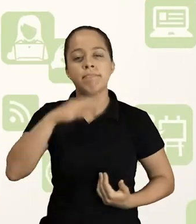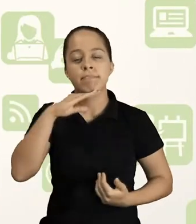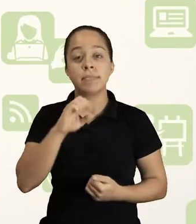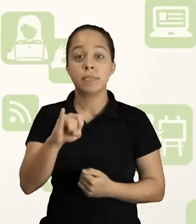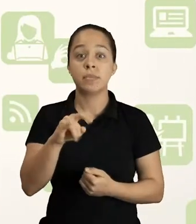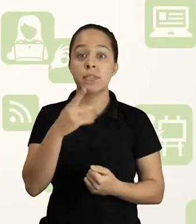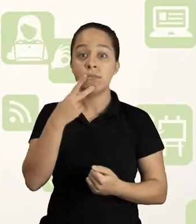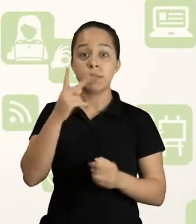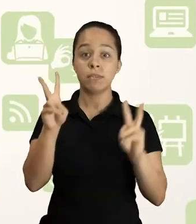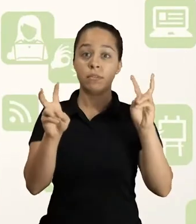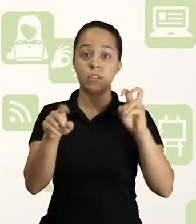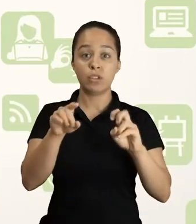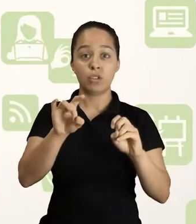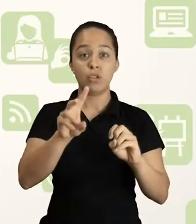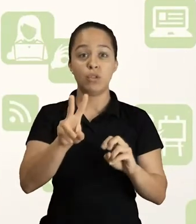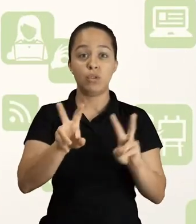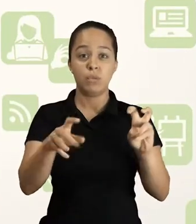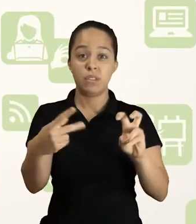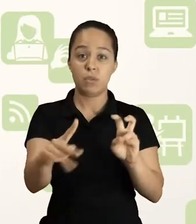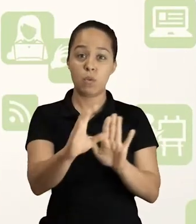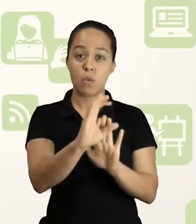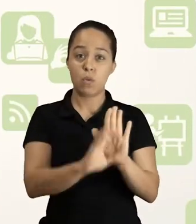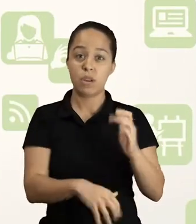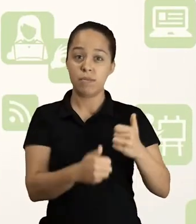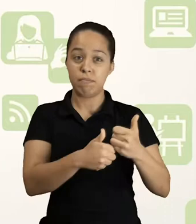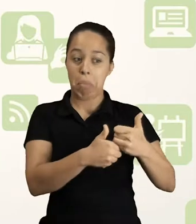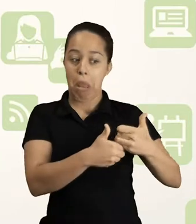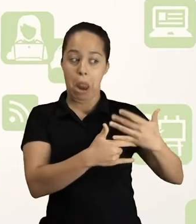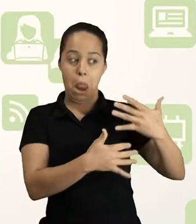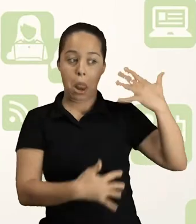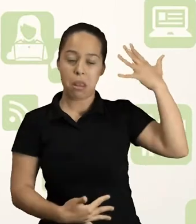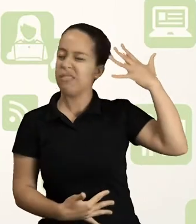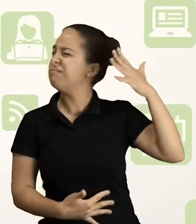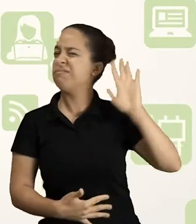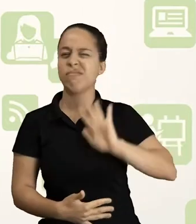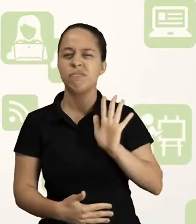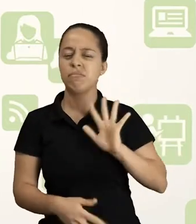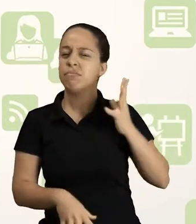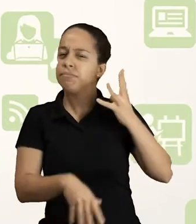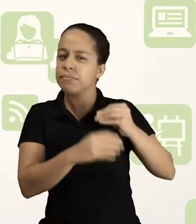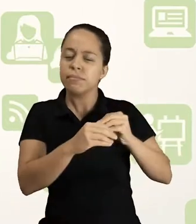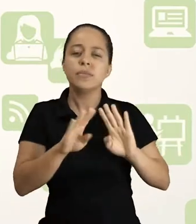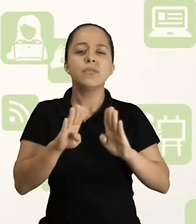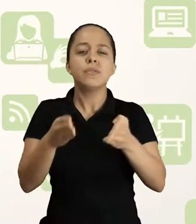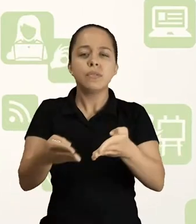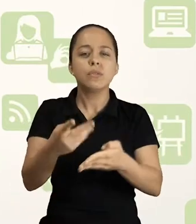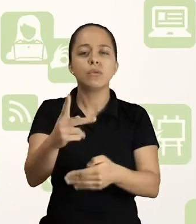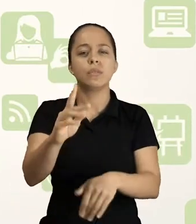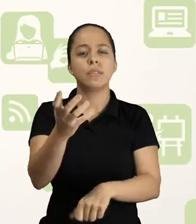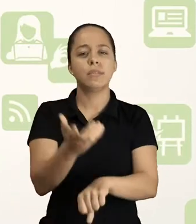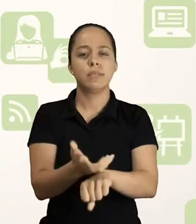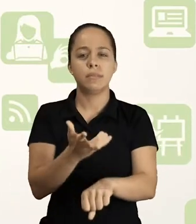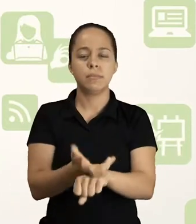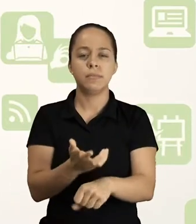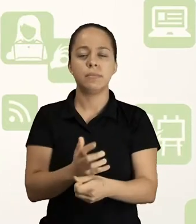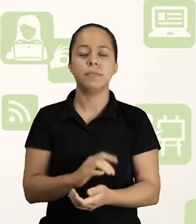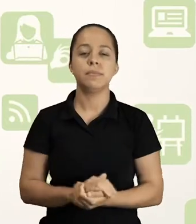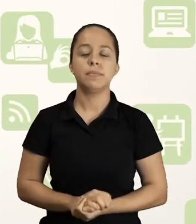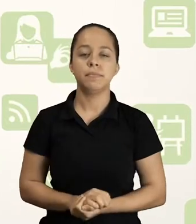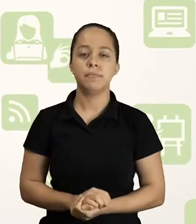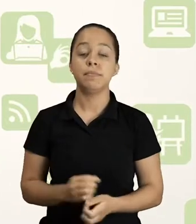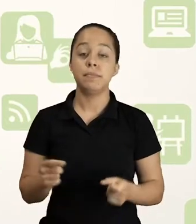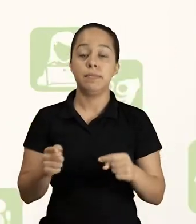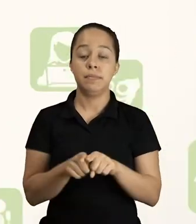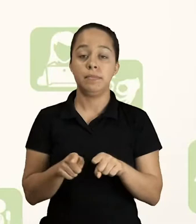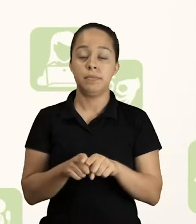ao falar sobre si mesmo e sua carreira acadêmica, dê prioridade às informações que são relacionadas à disciplina que